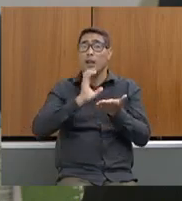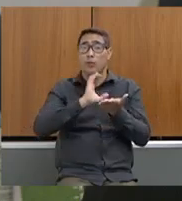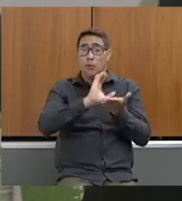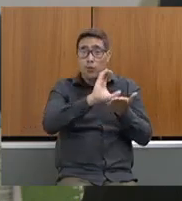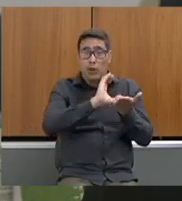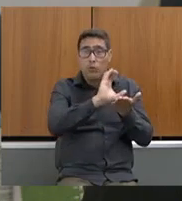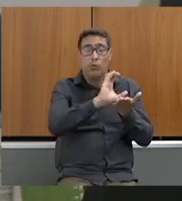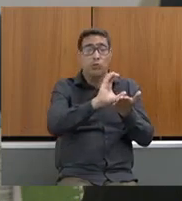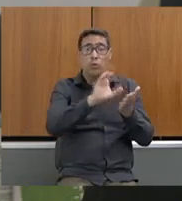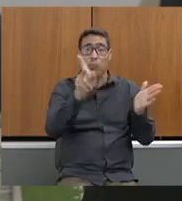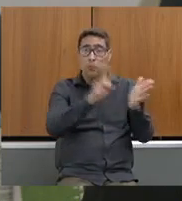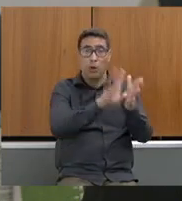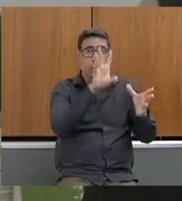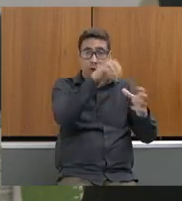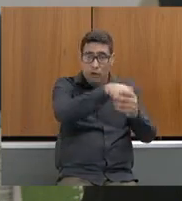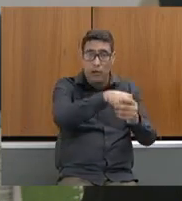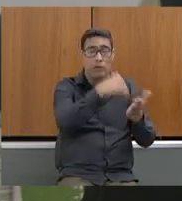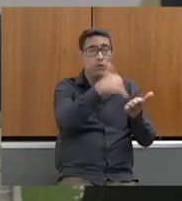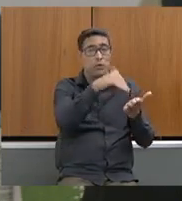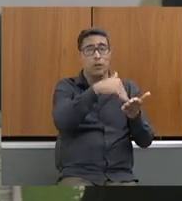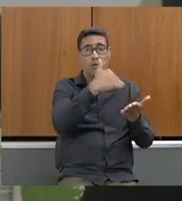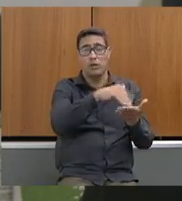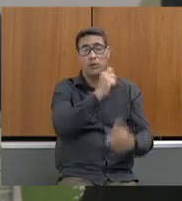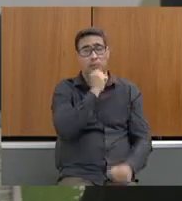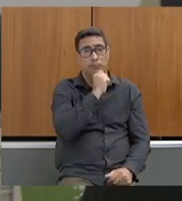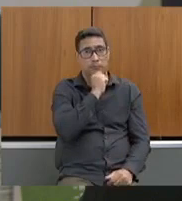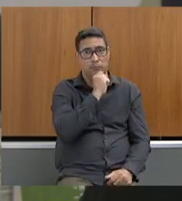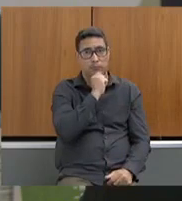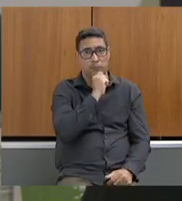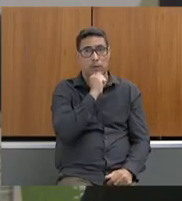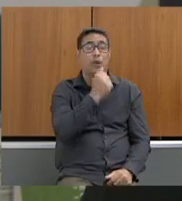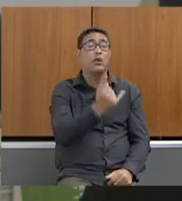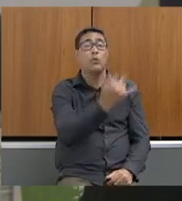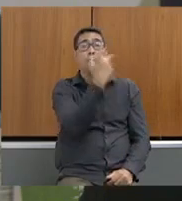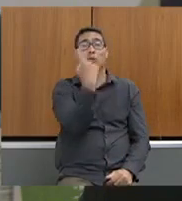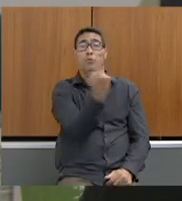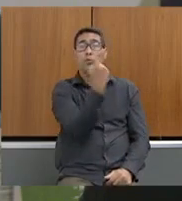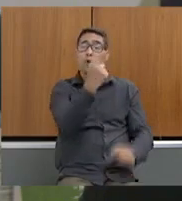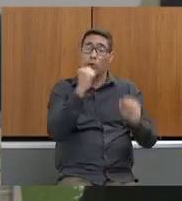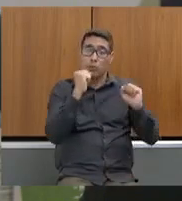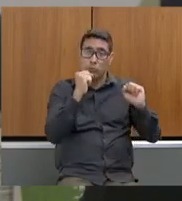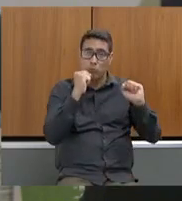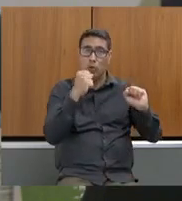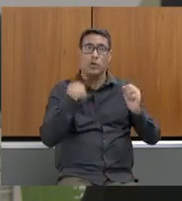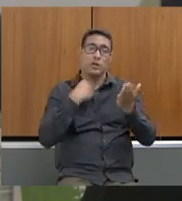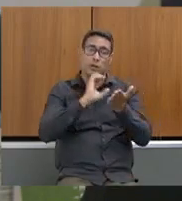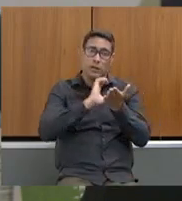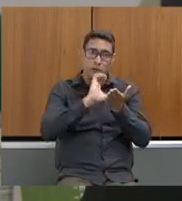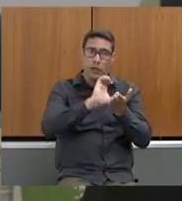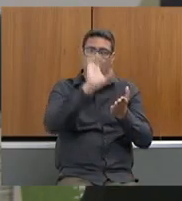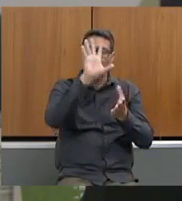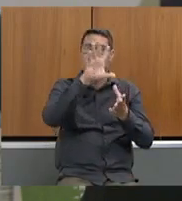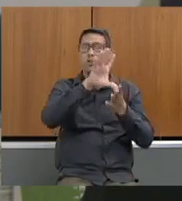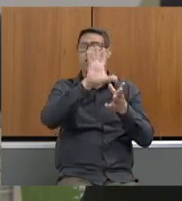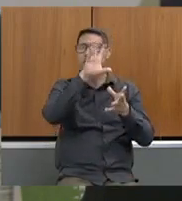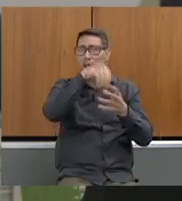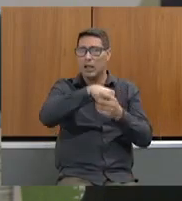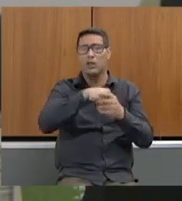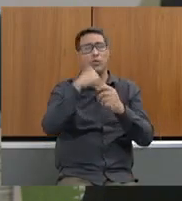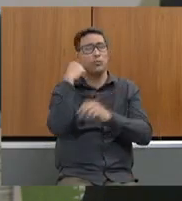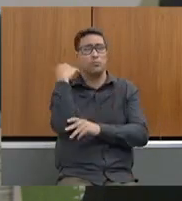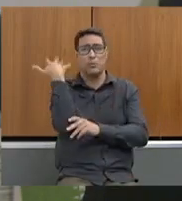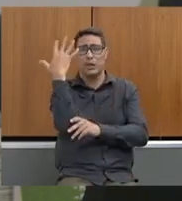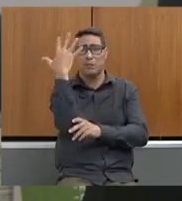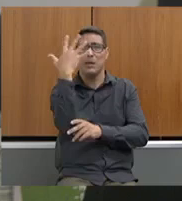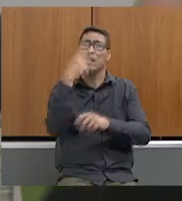próprio SISEMA. e quanto nós podemos investir no meio ambiente e quanto precisa de investimento no